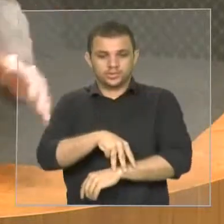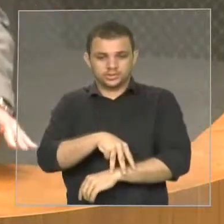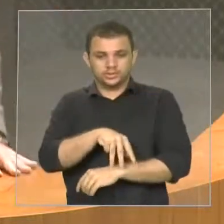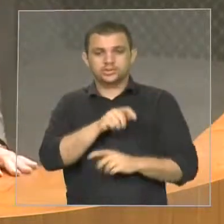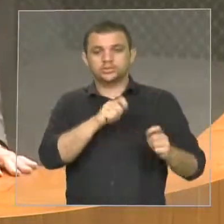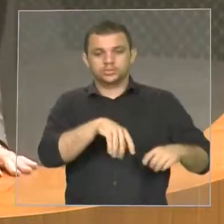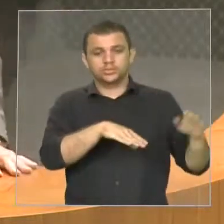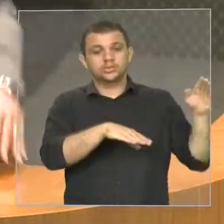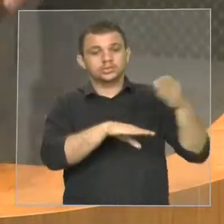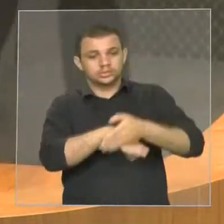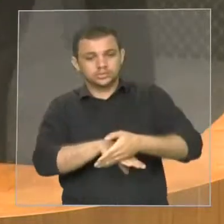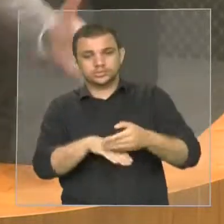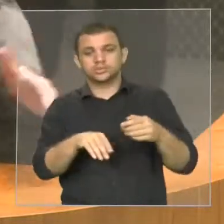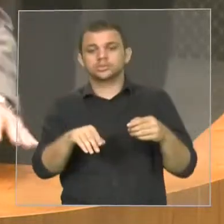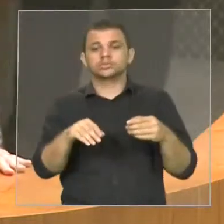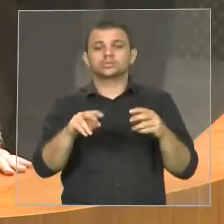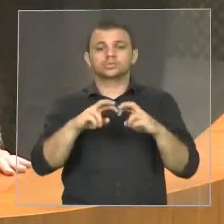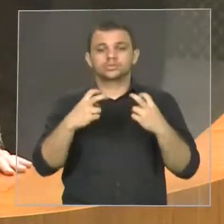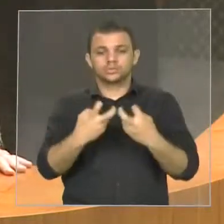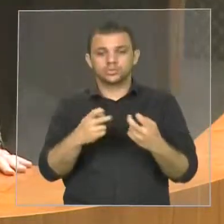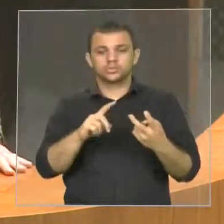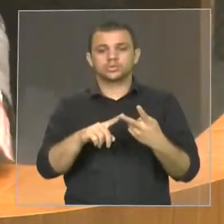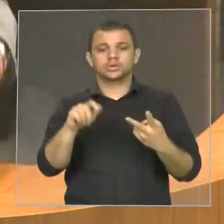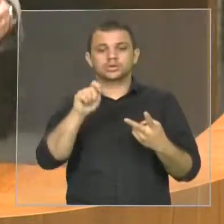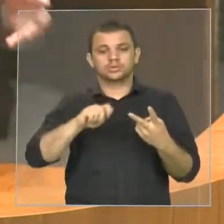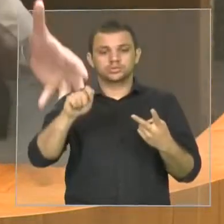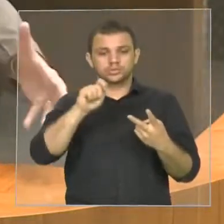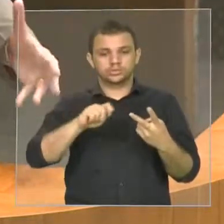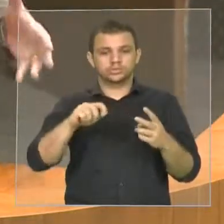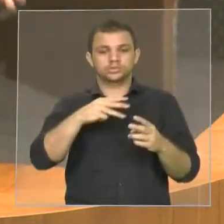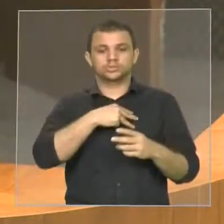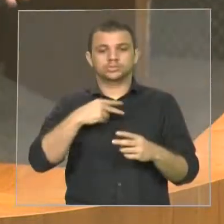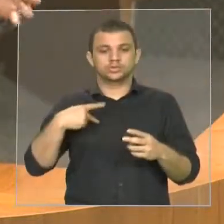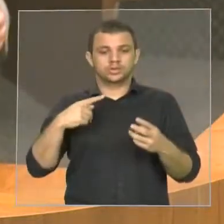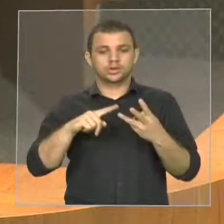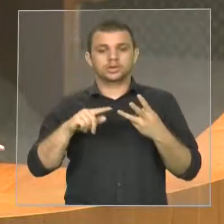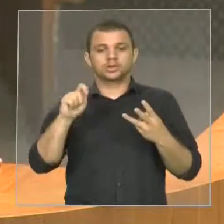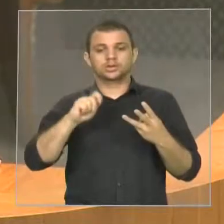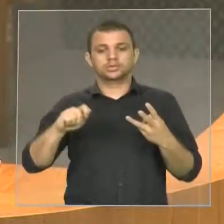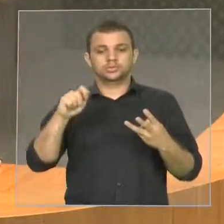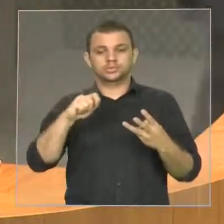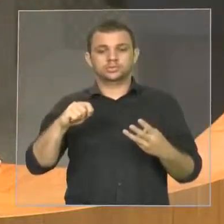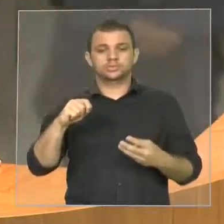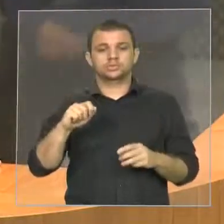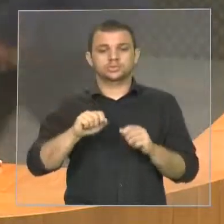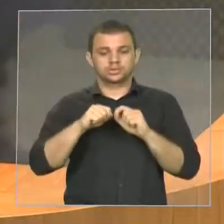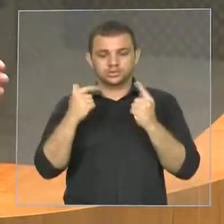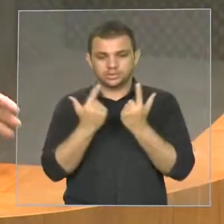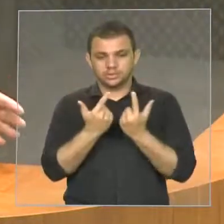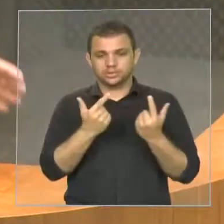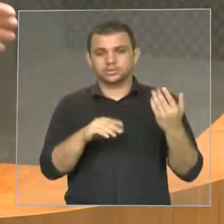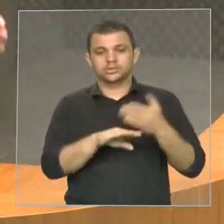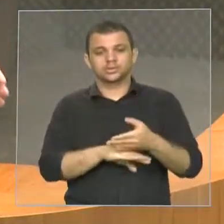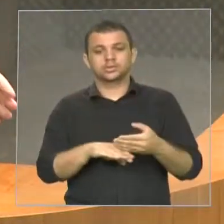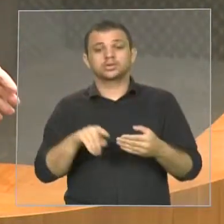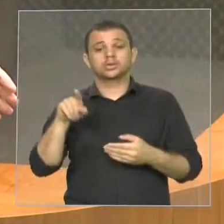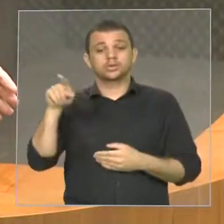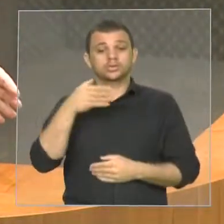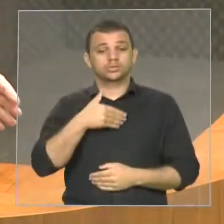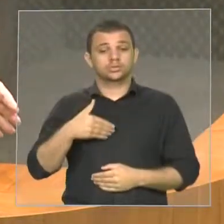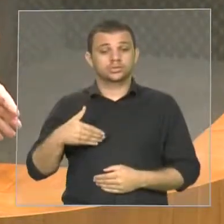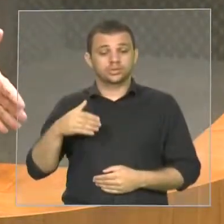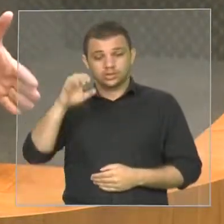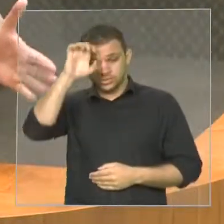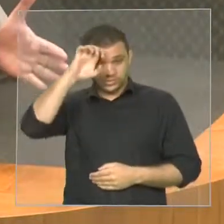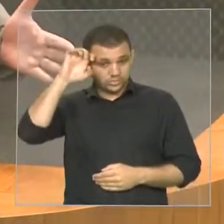Associação do Ministério Público, a Associação da Assembleia. Isso tudo foi colocado na emenda do deputado Braide. E o governo, que queria aprovar